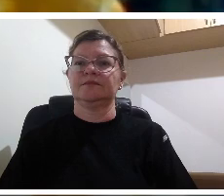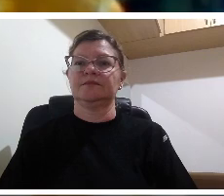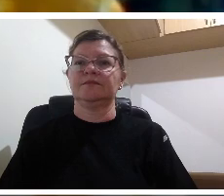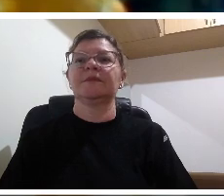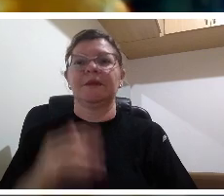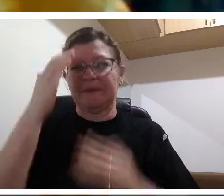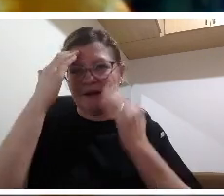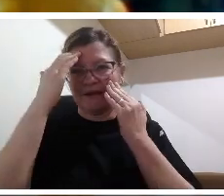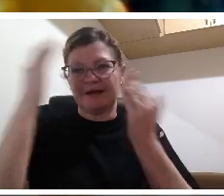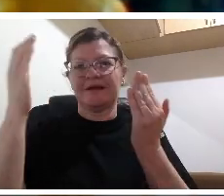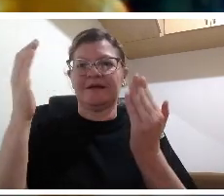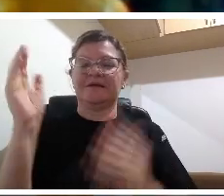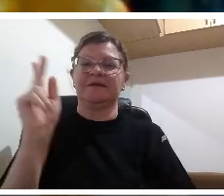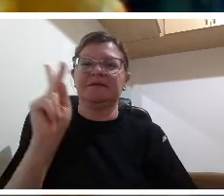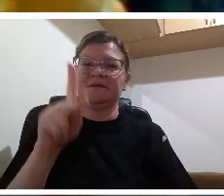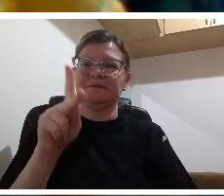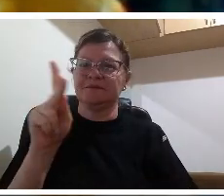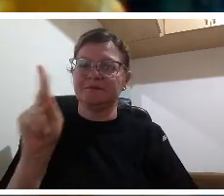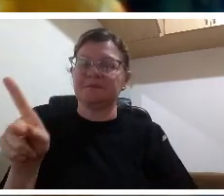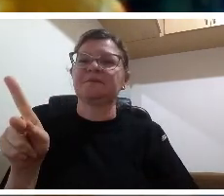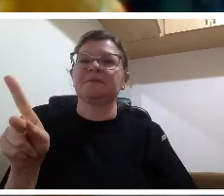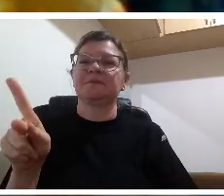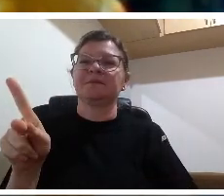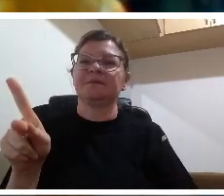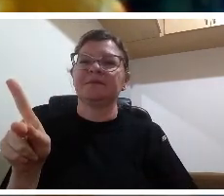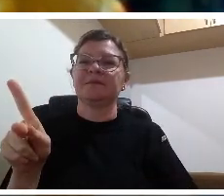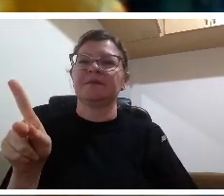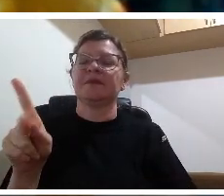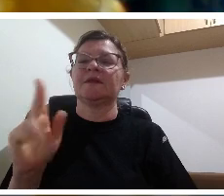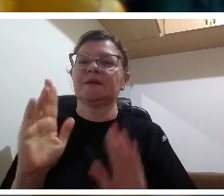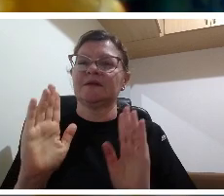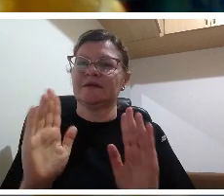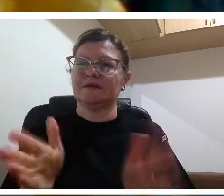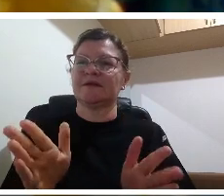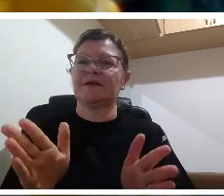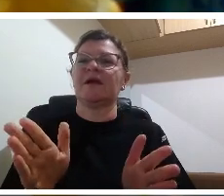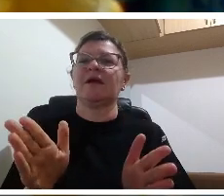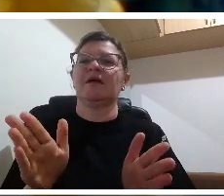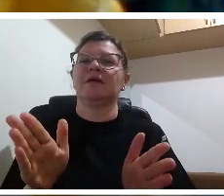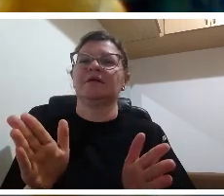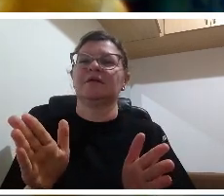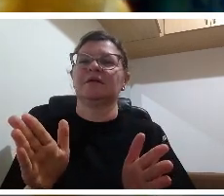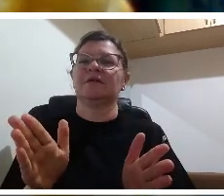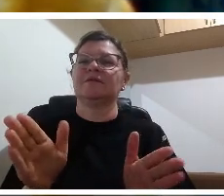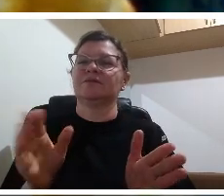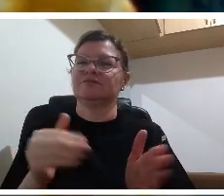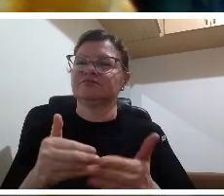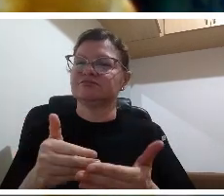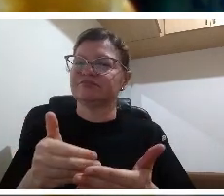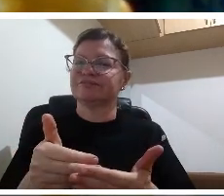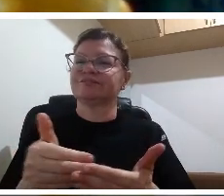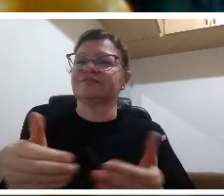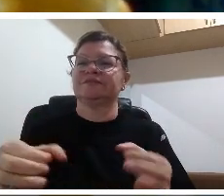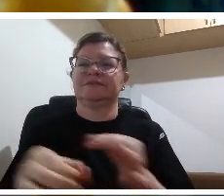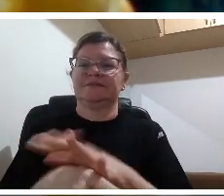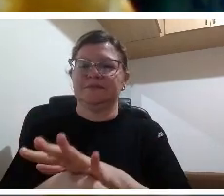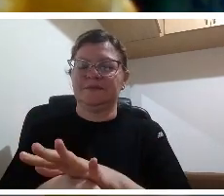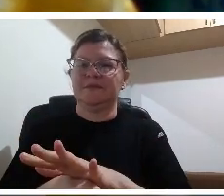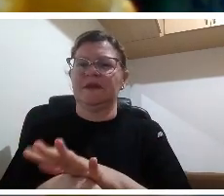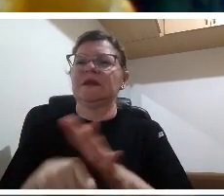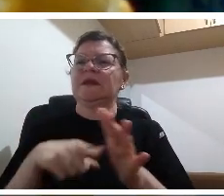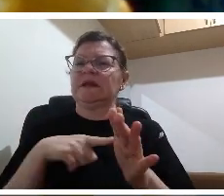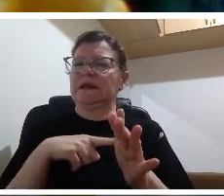mas nós gostaríamos de ouvir um pouquinho do senhor o que o professor entende sobre isso lá em 98